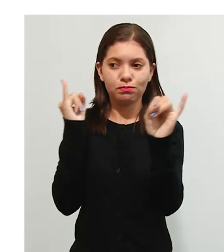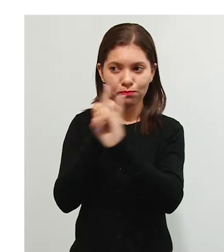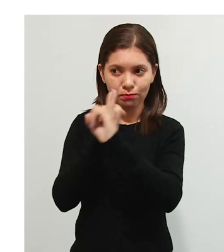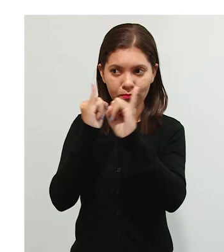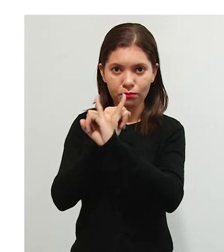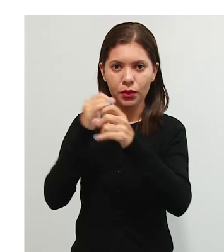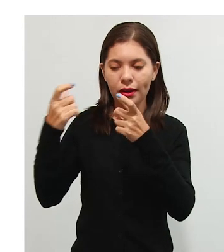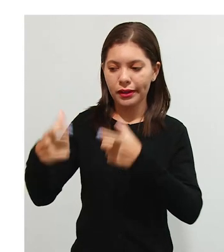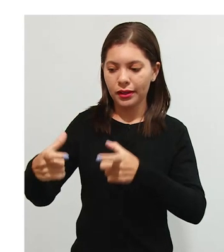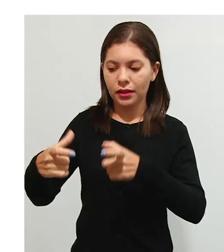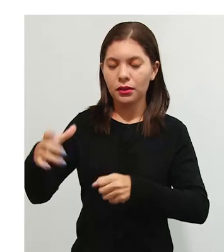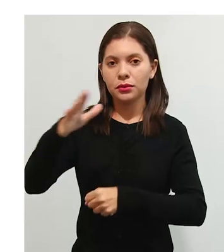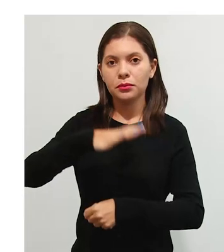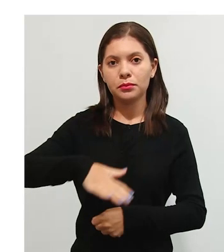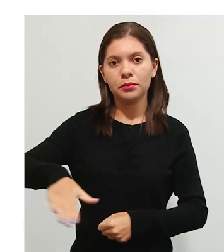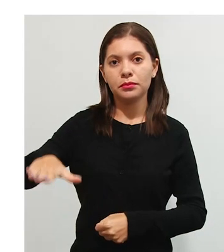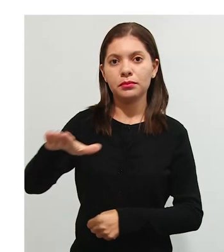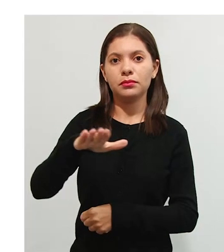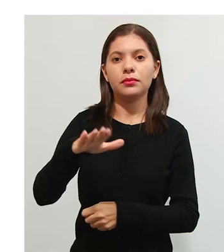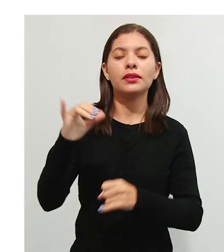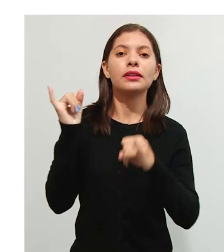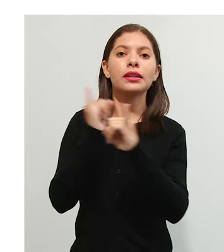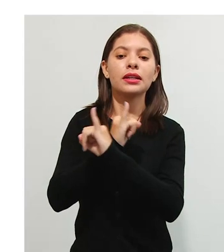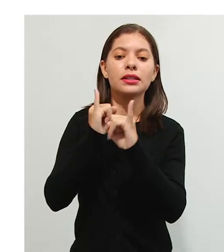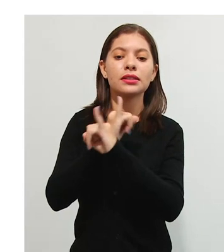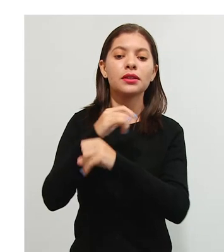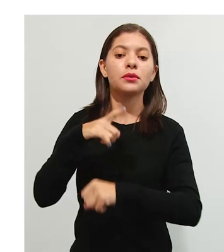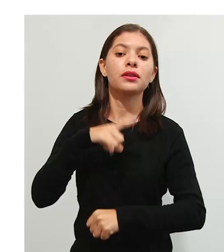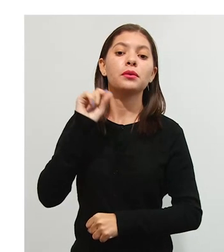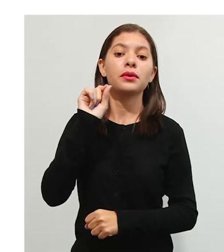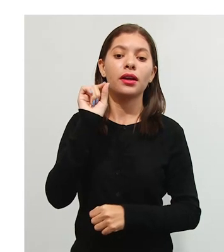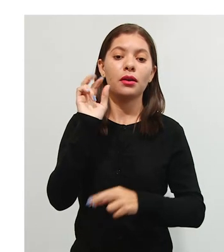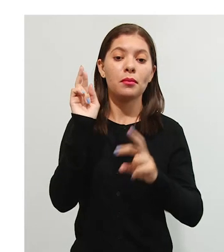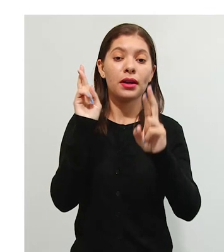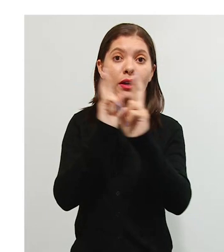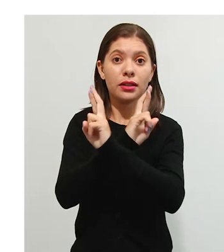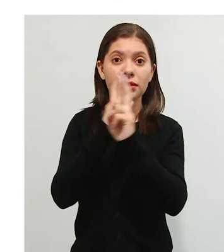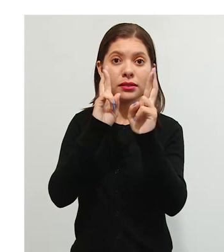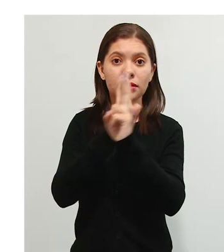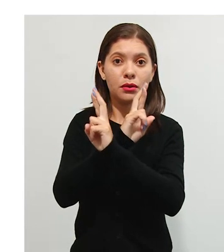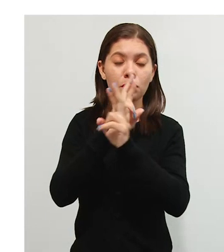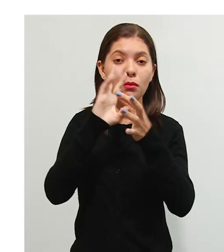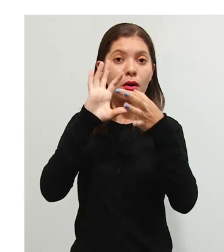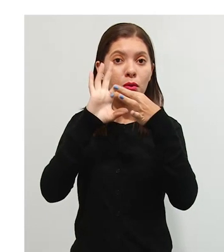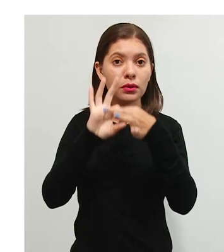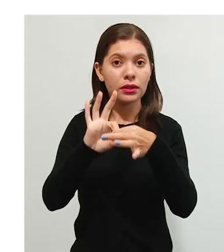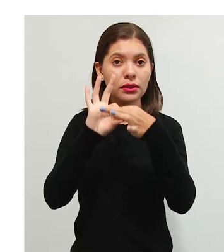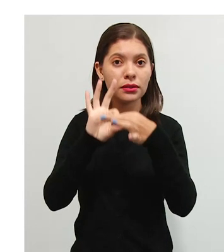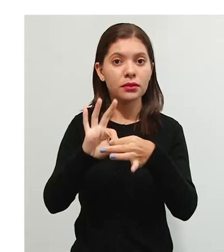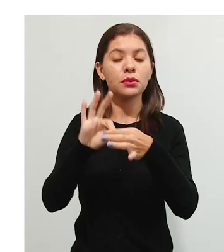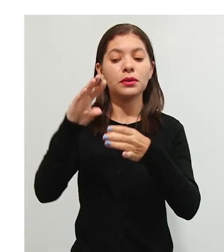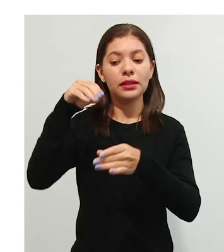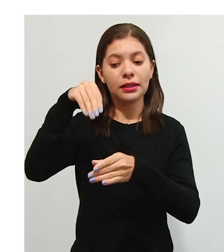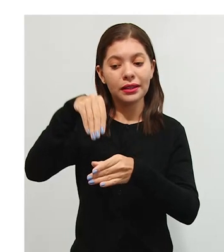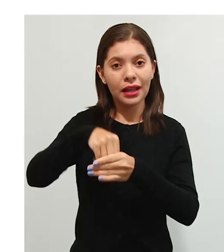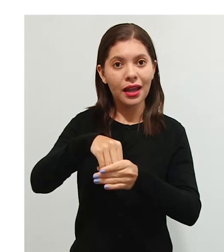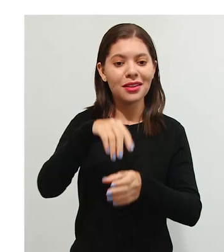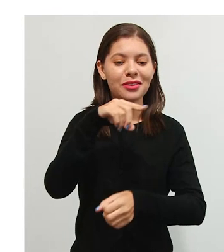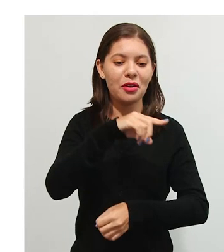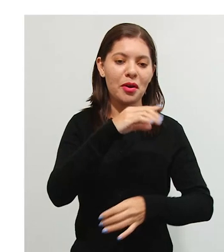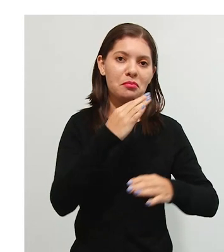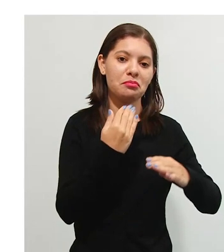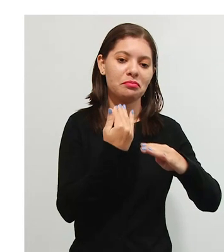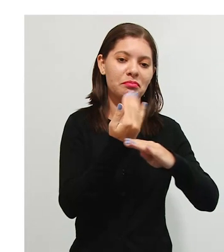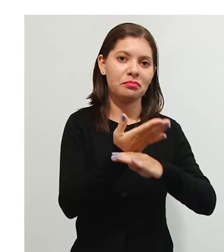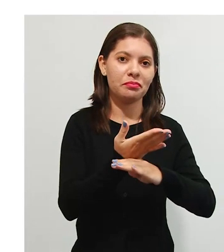nessa interação, há uma relação, uma conexão entre fatores internos e externos. A professora falou que até